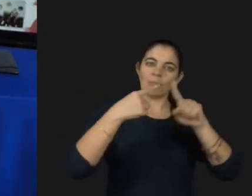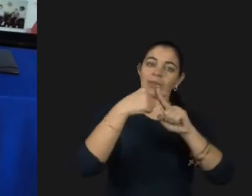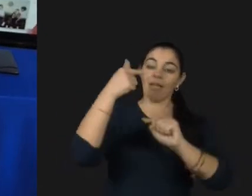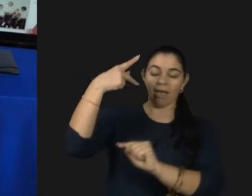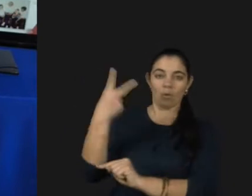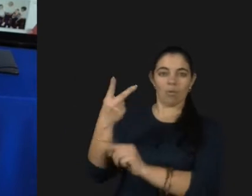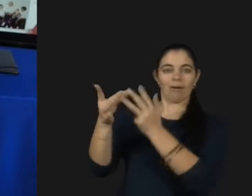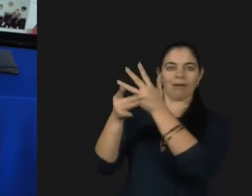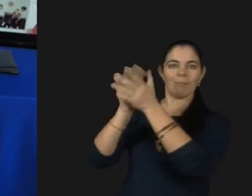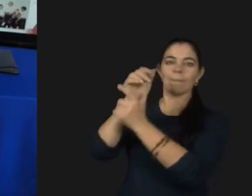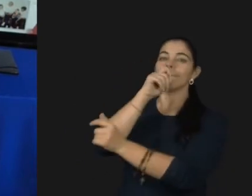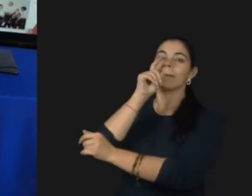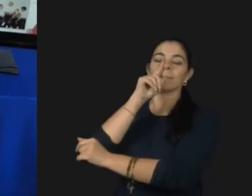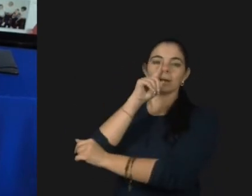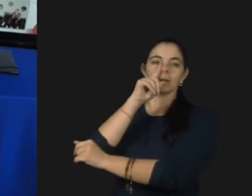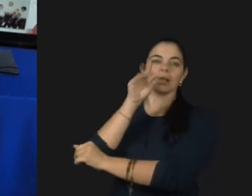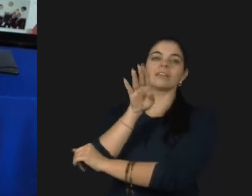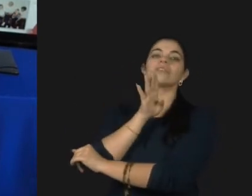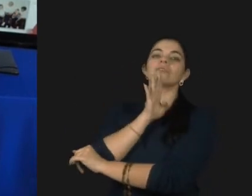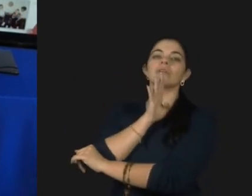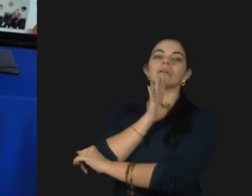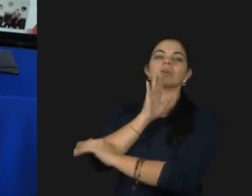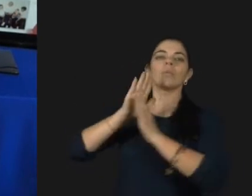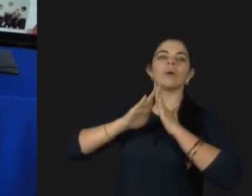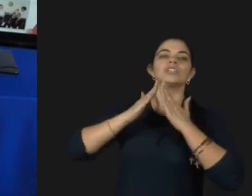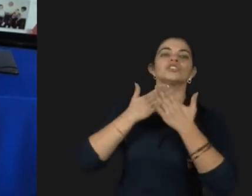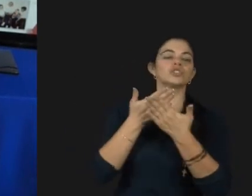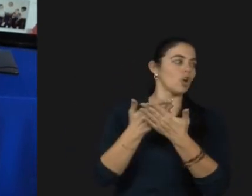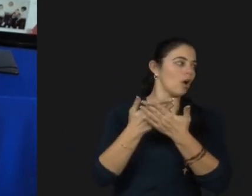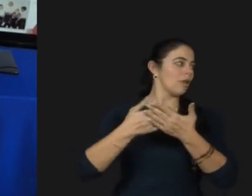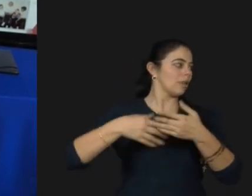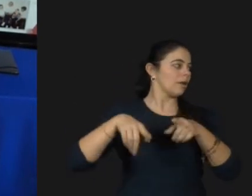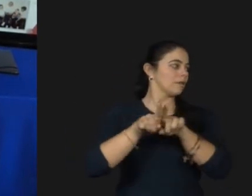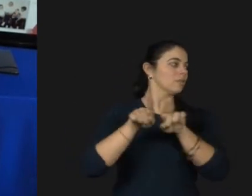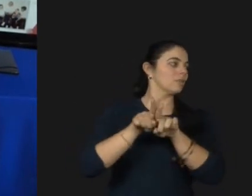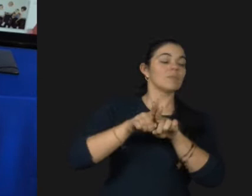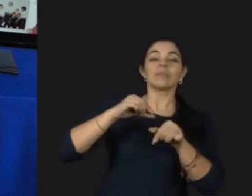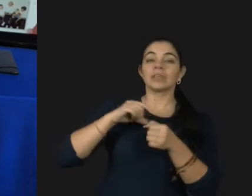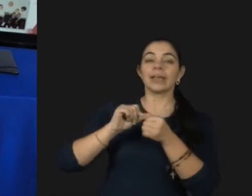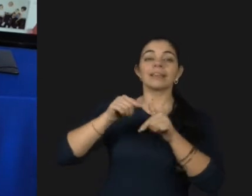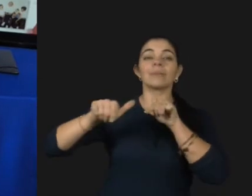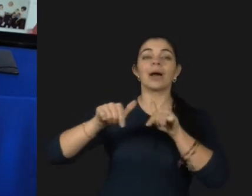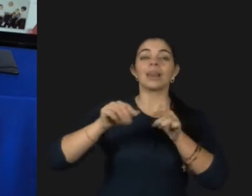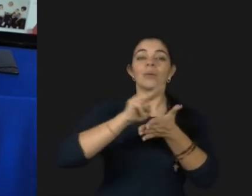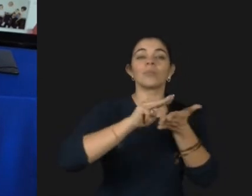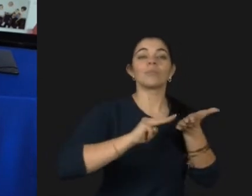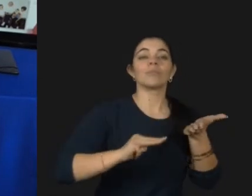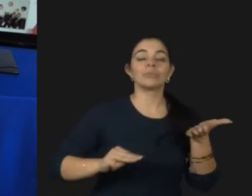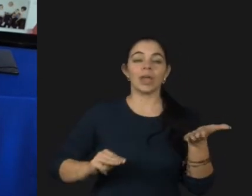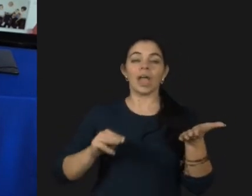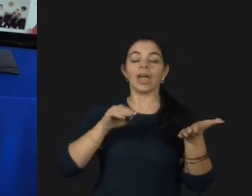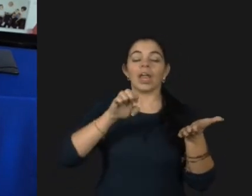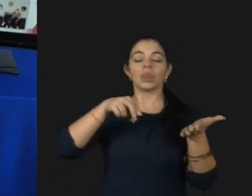Nesse episódio eles conheceram a Escola Charlotte, que trabalha no Brasil, a metodologia Glen Doman.